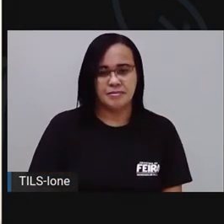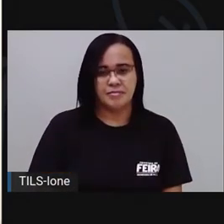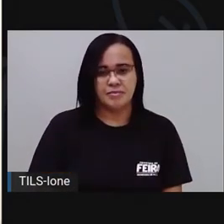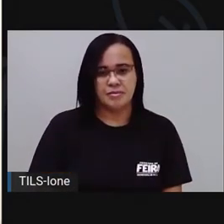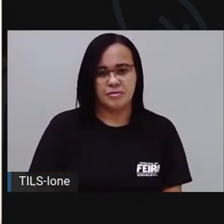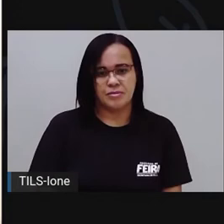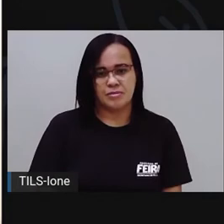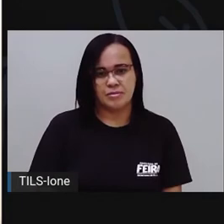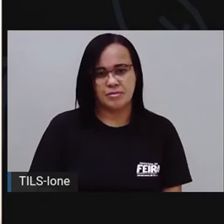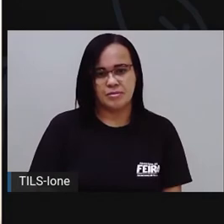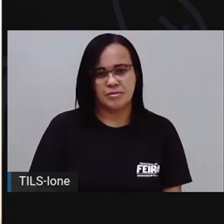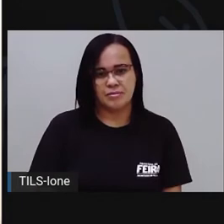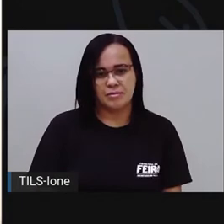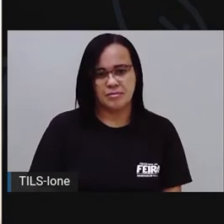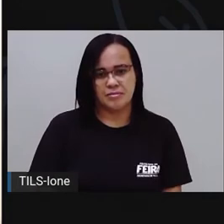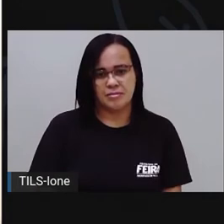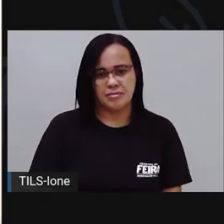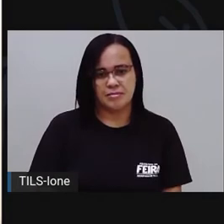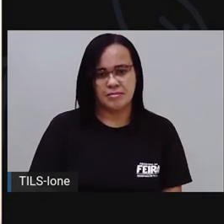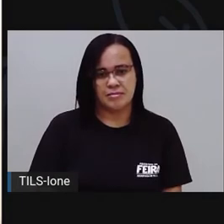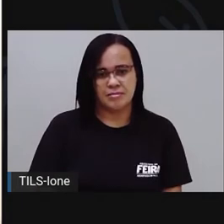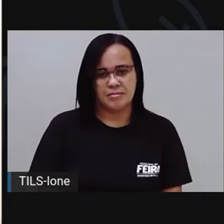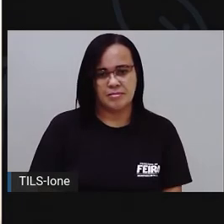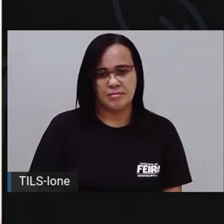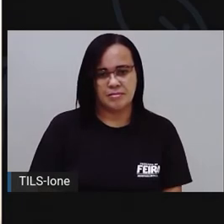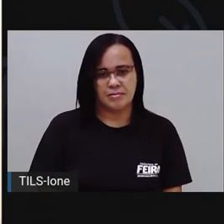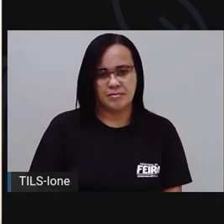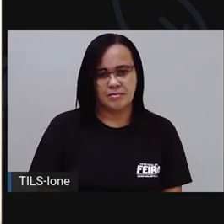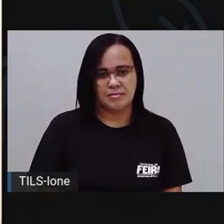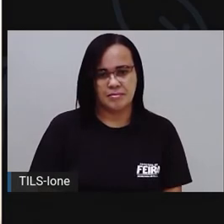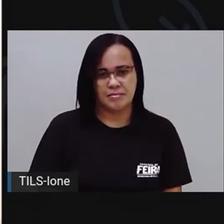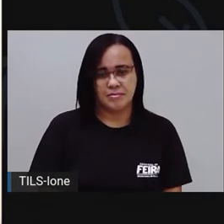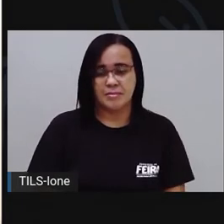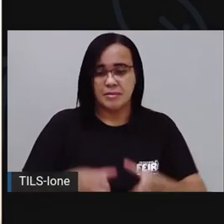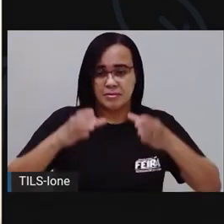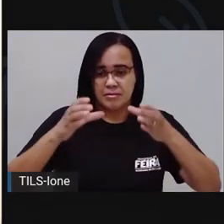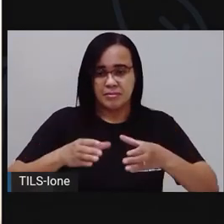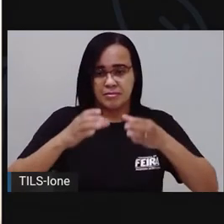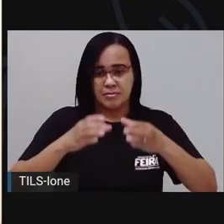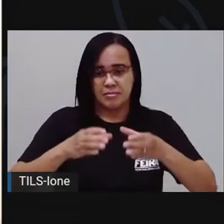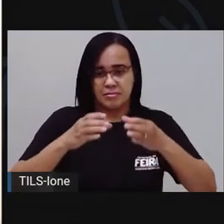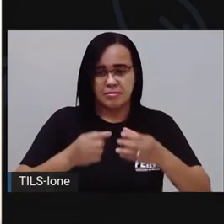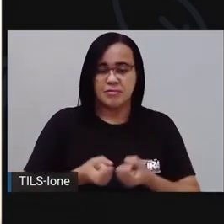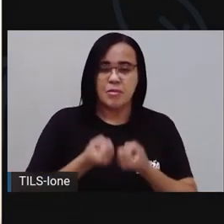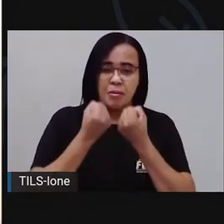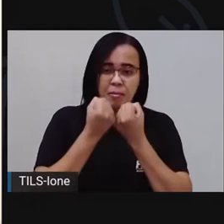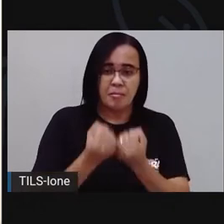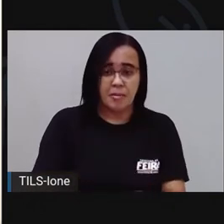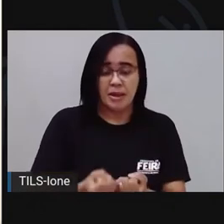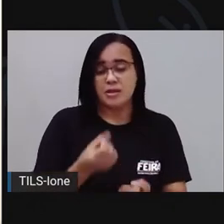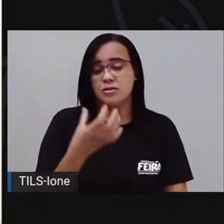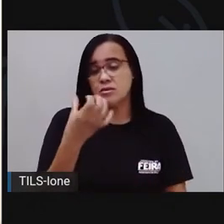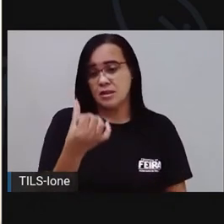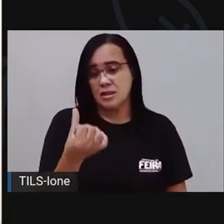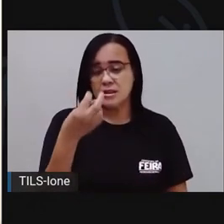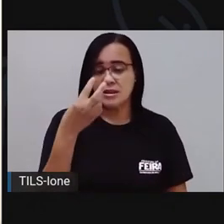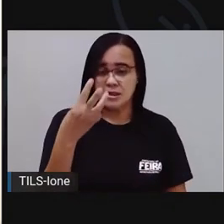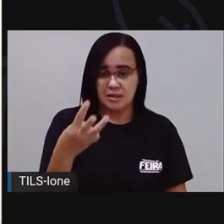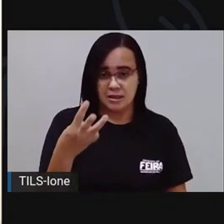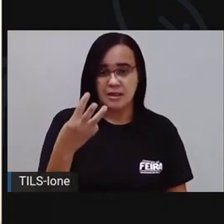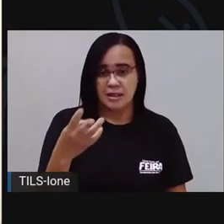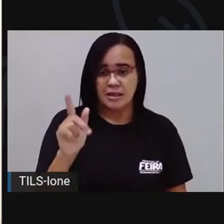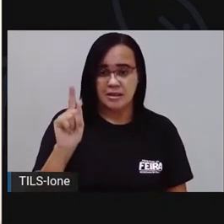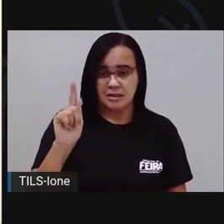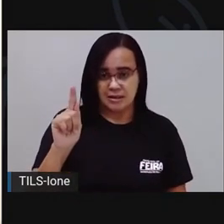Pronto. Vou colocar a embalagem, ó. A vasilha, recipiente. Ela pesa 63 gramas. Aí eu